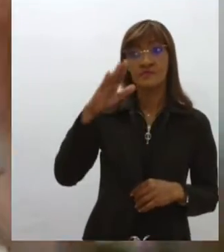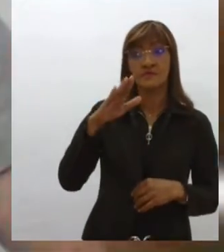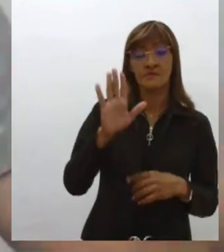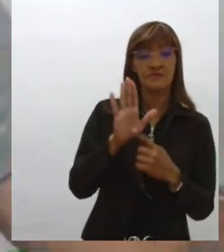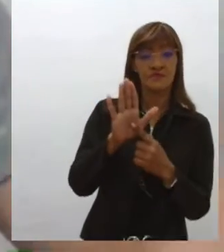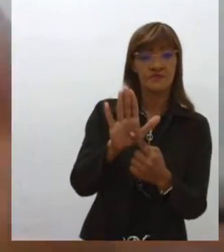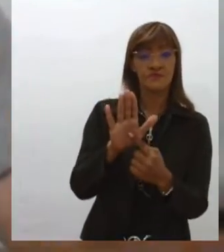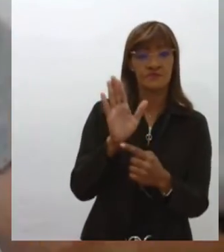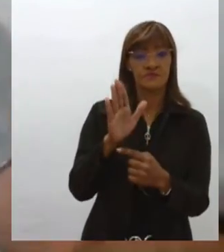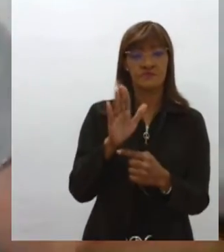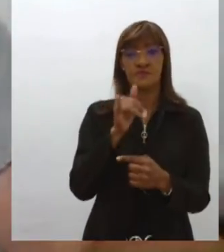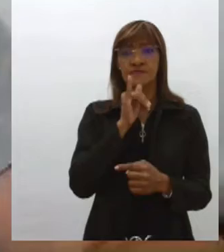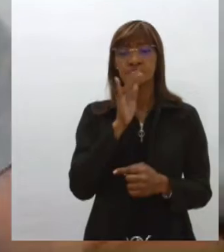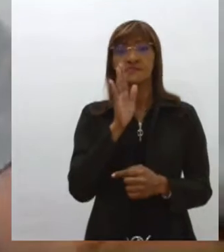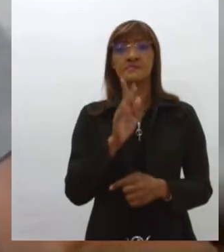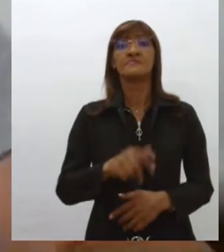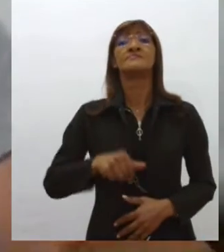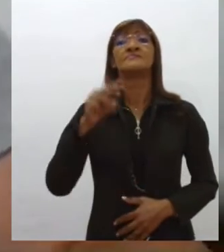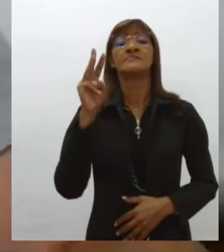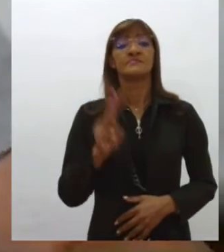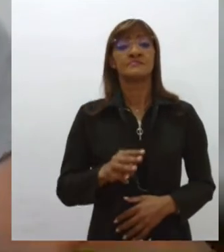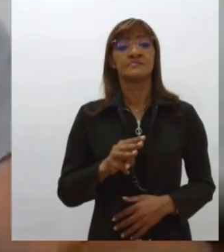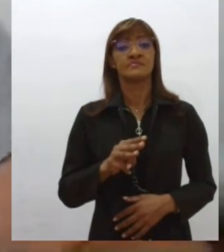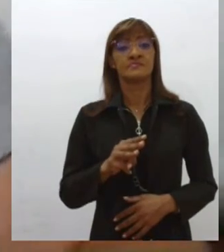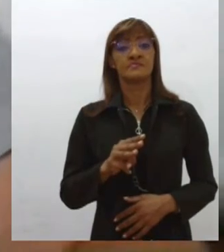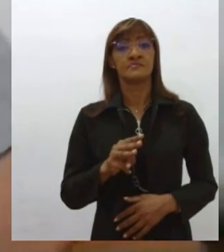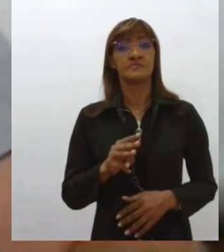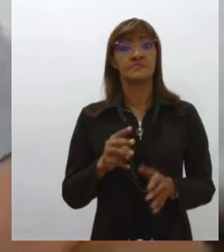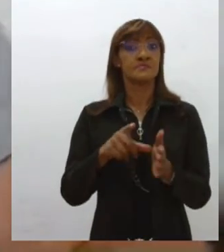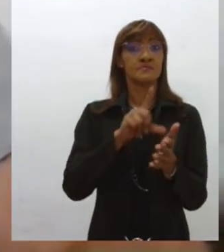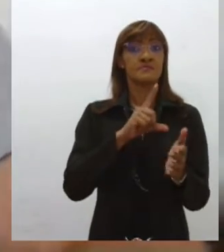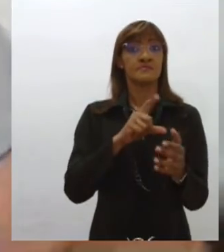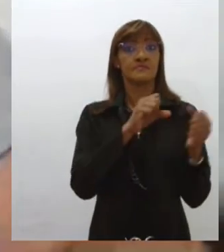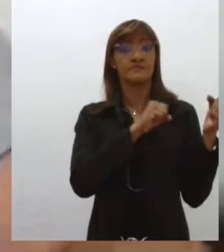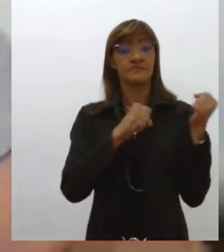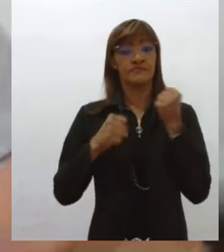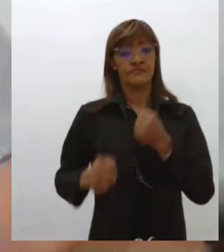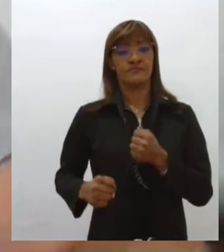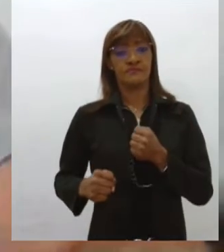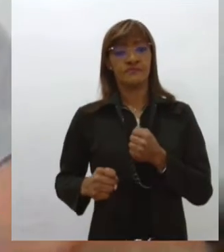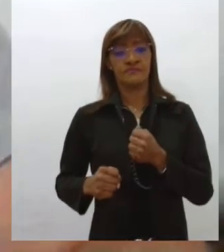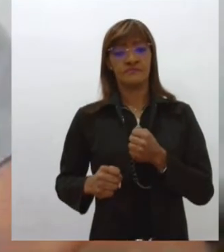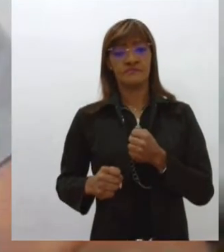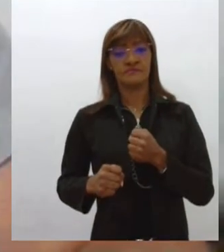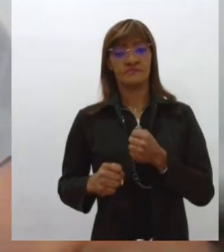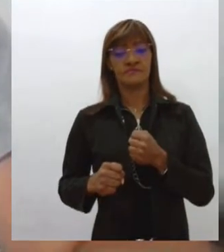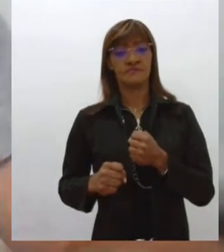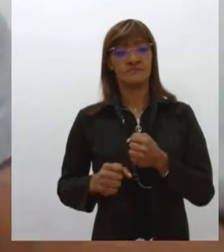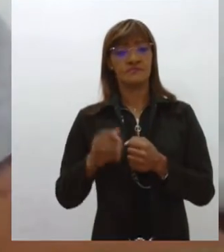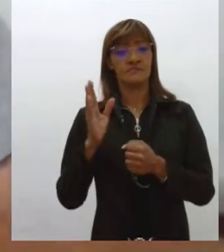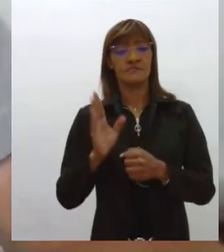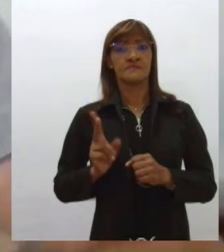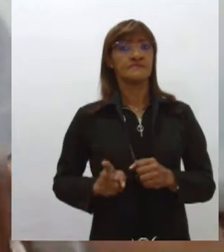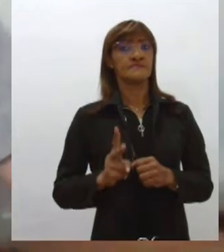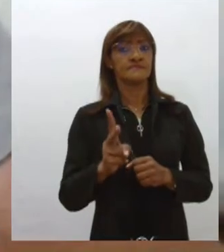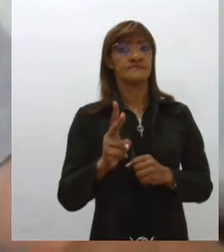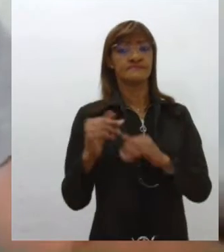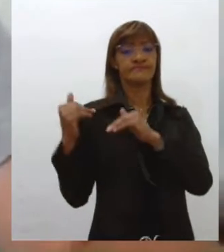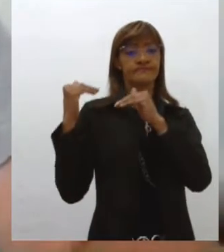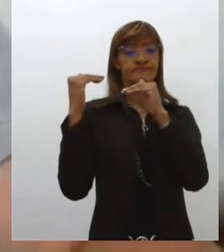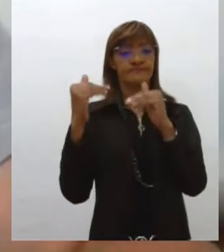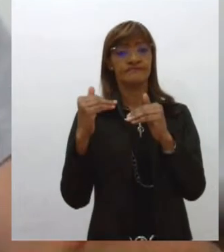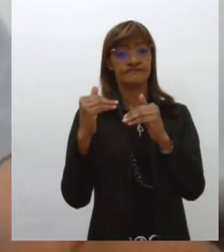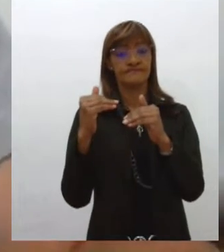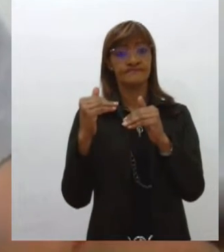Império. Por exemplo, quem era o símbolo do Império? O Imperador. Então, o Imperador era sempre aquele símbolo do Império. Quando a República